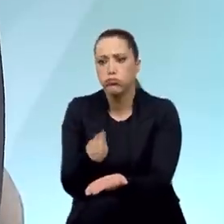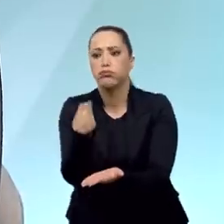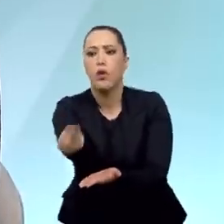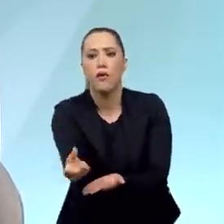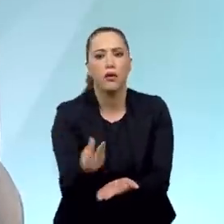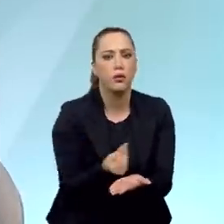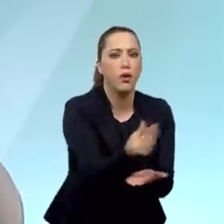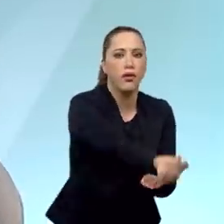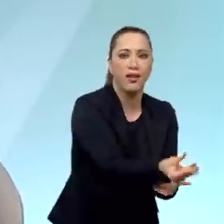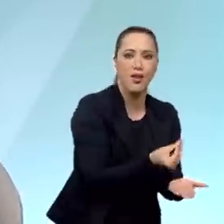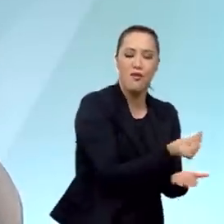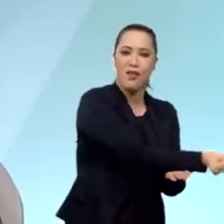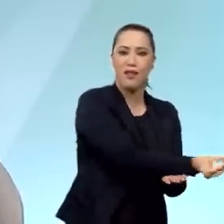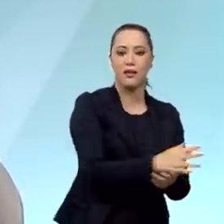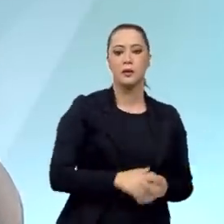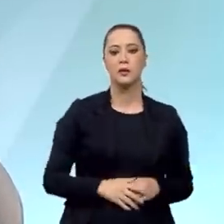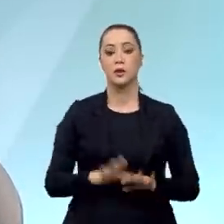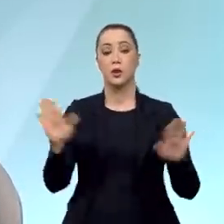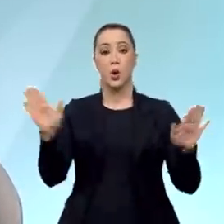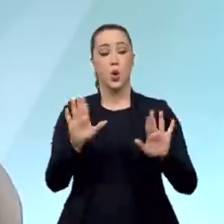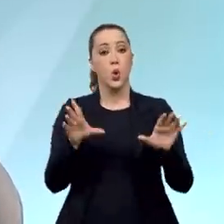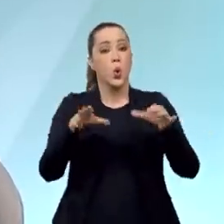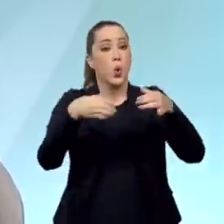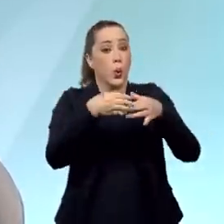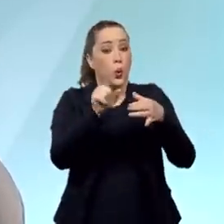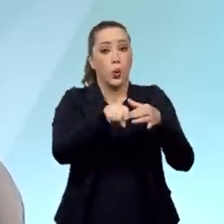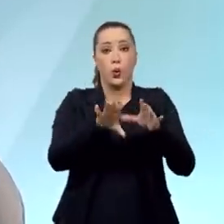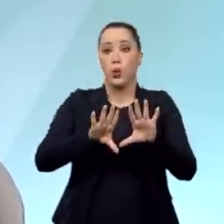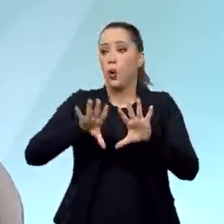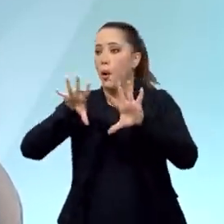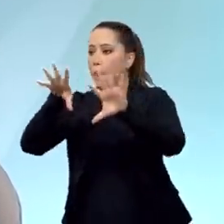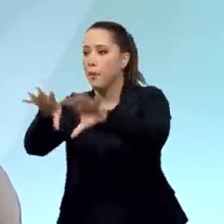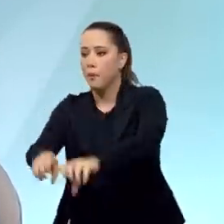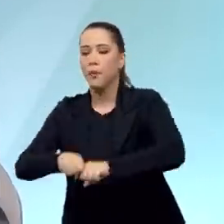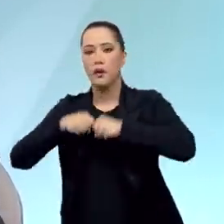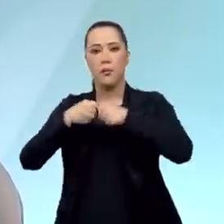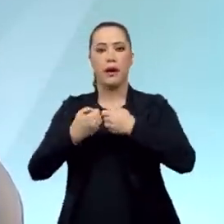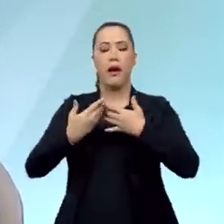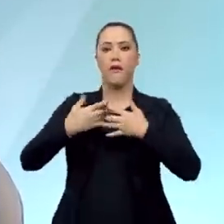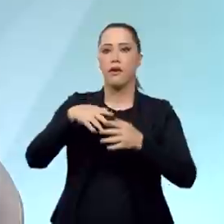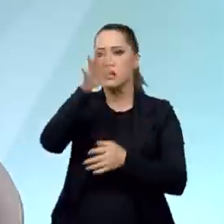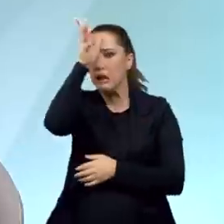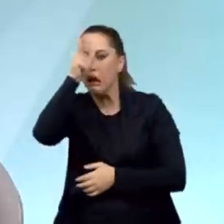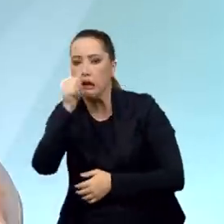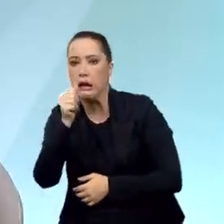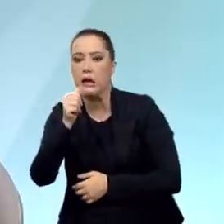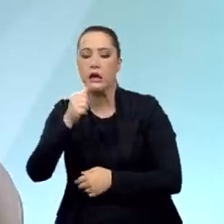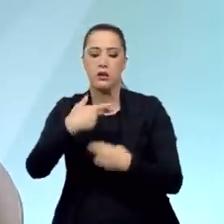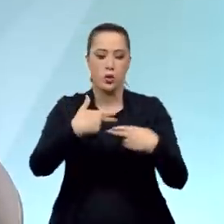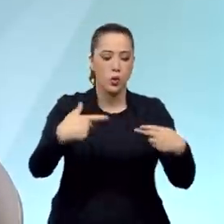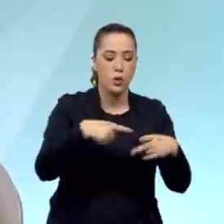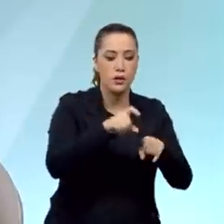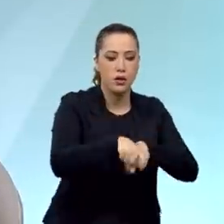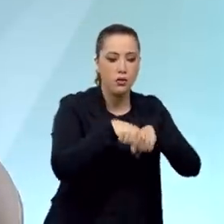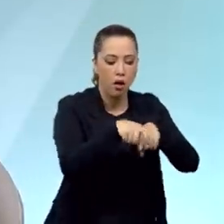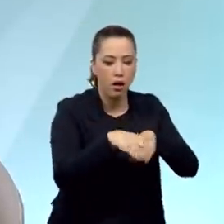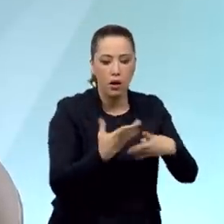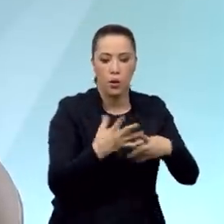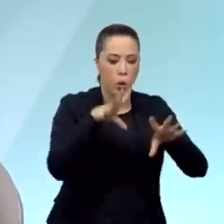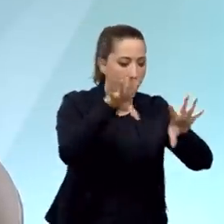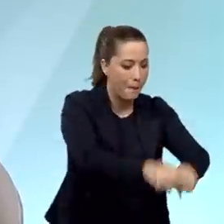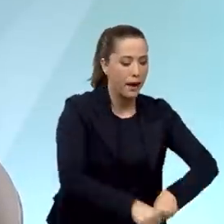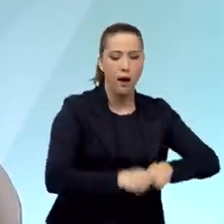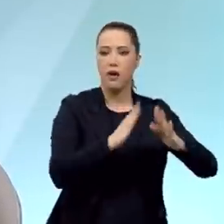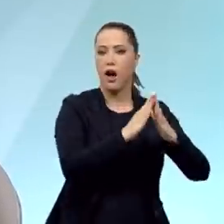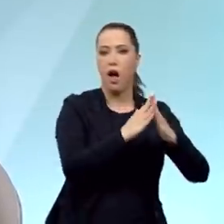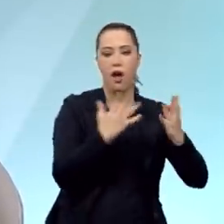alemão, o ocupante, ele tomava as galinhas, o gado, a criação e tudo que tinha para comer, tomava